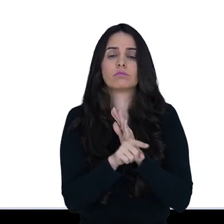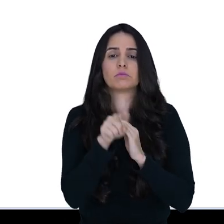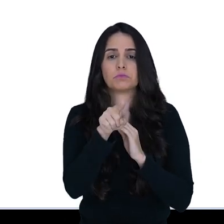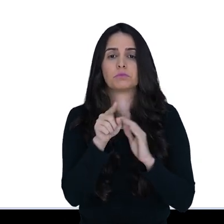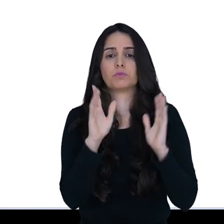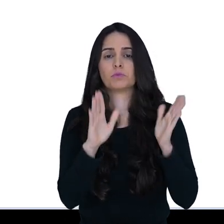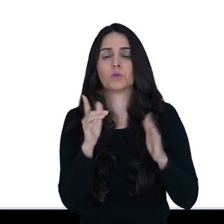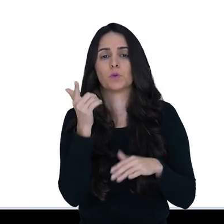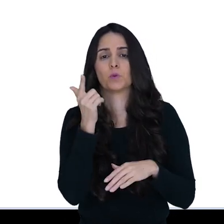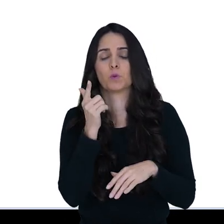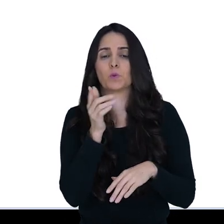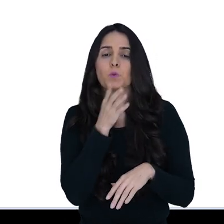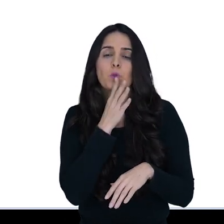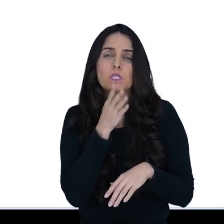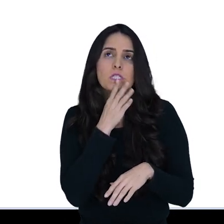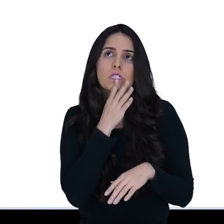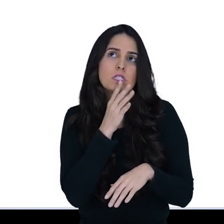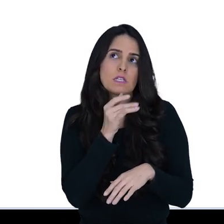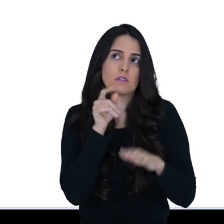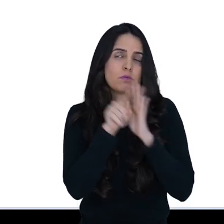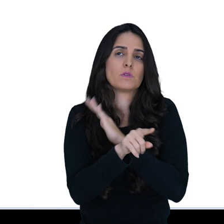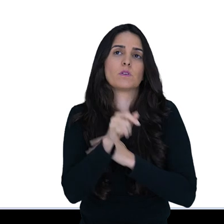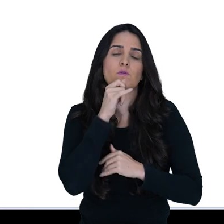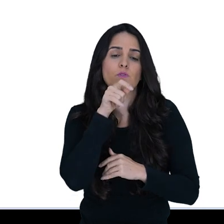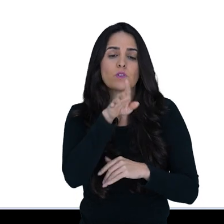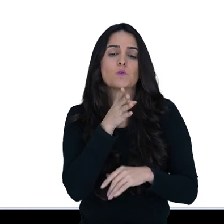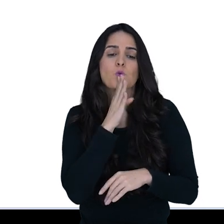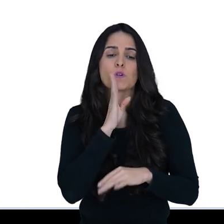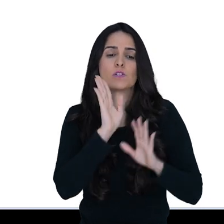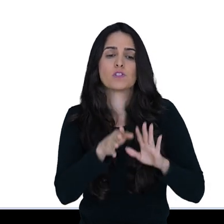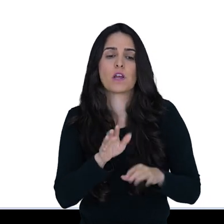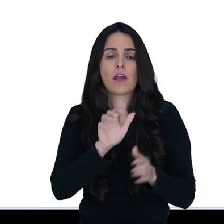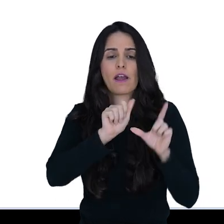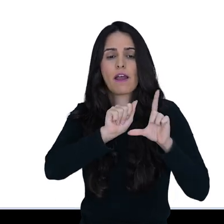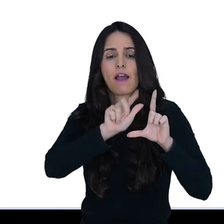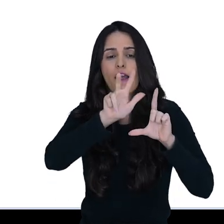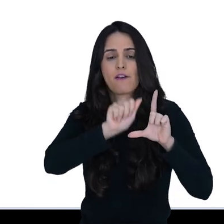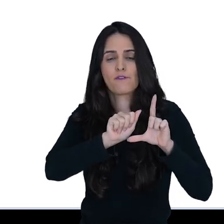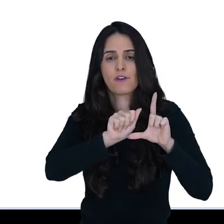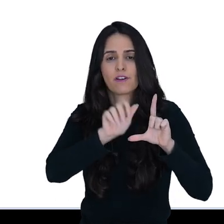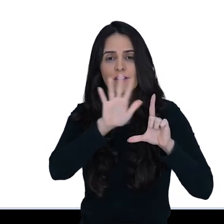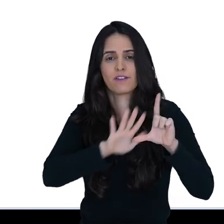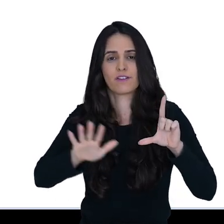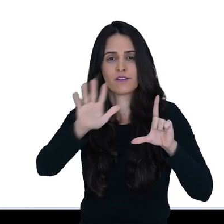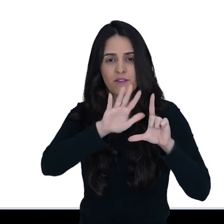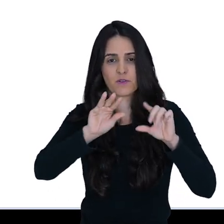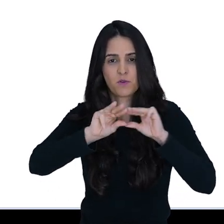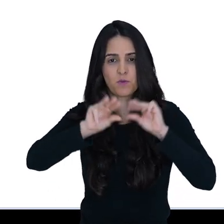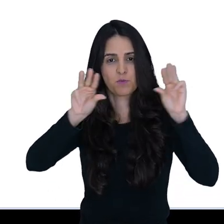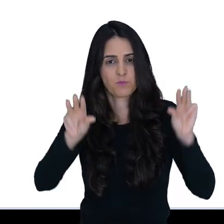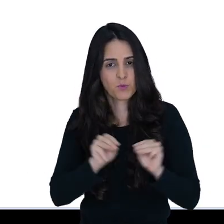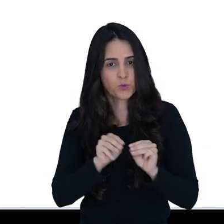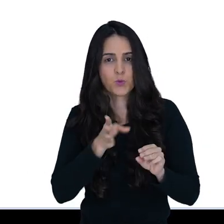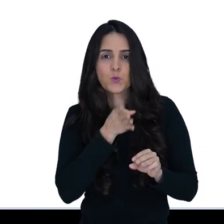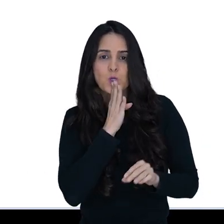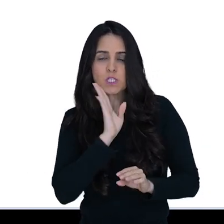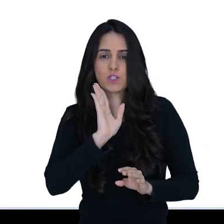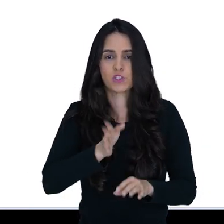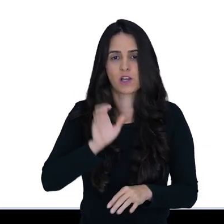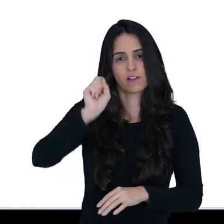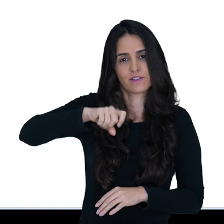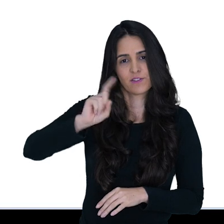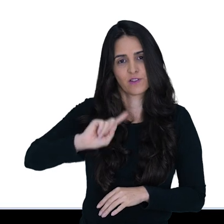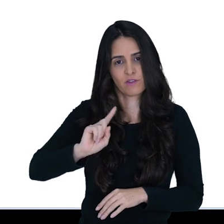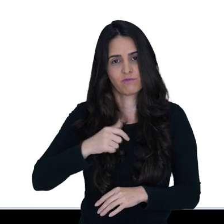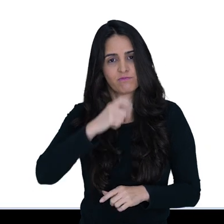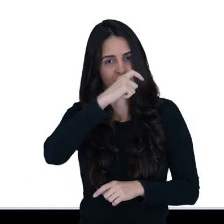questão. Então, você já conhecia o Ava Moodle?